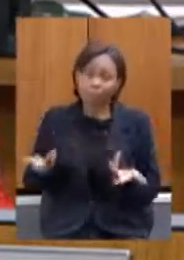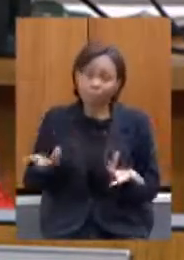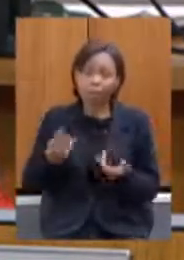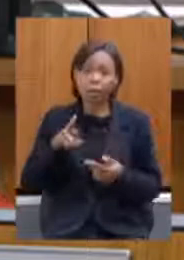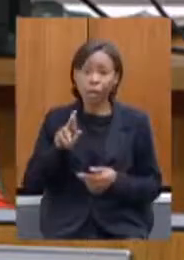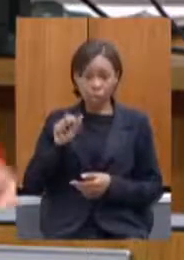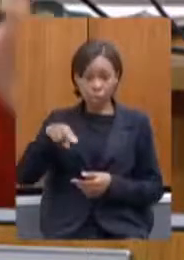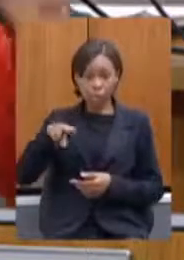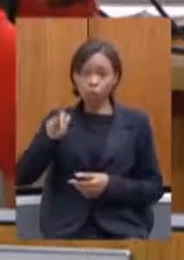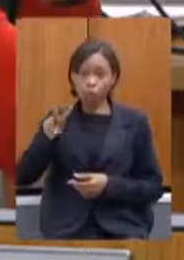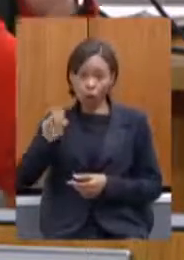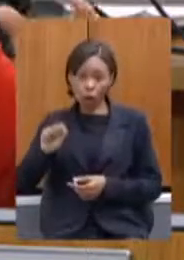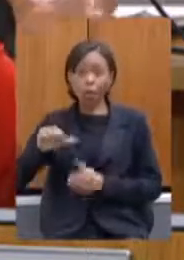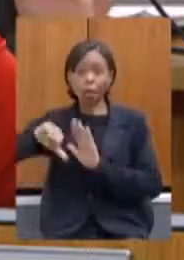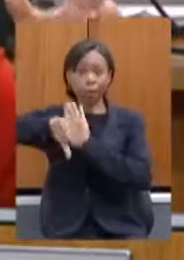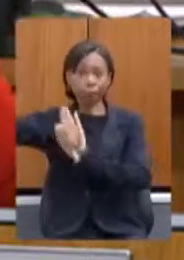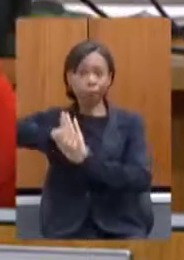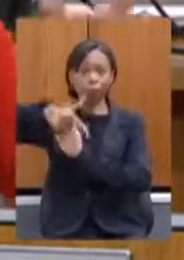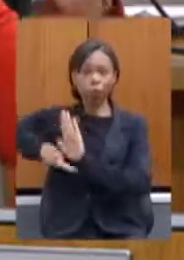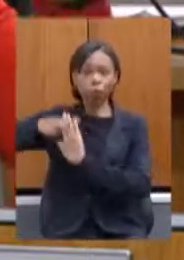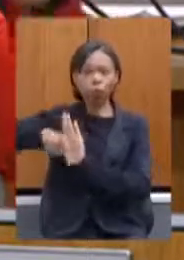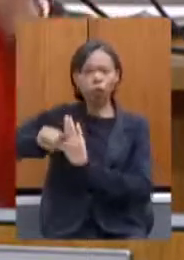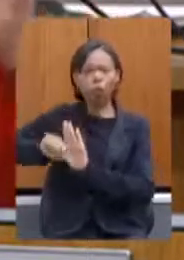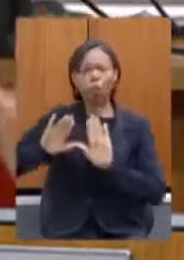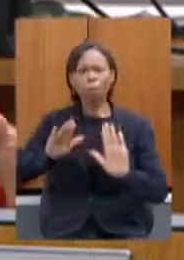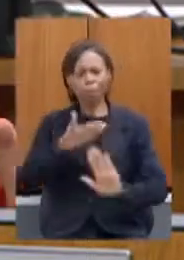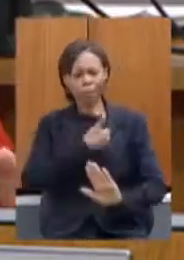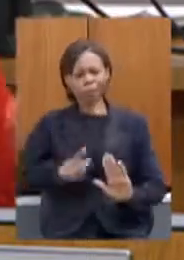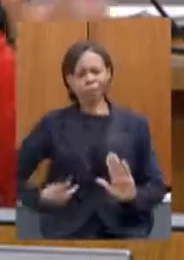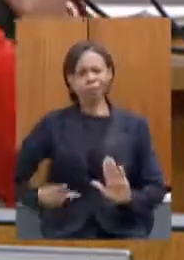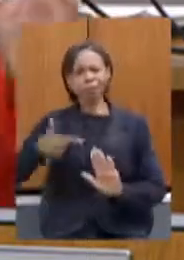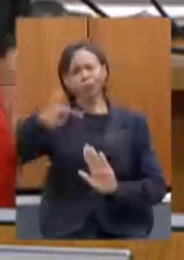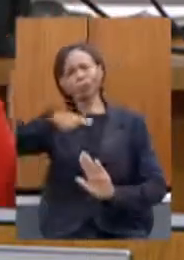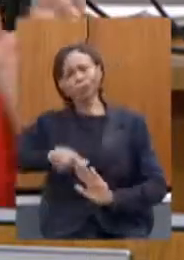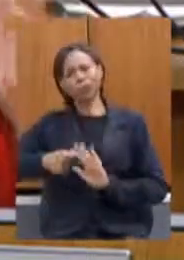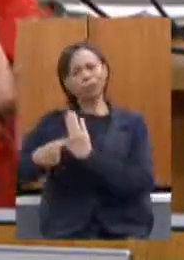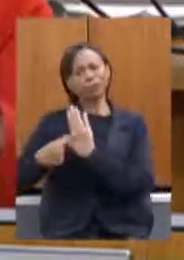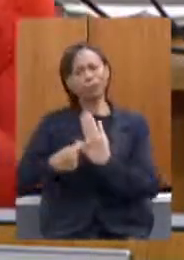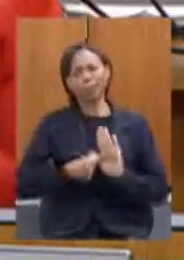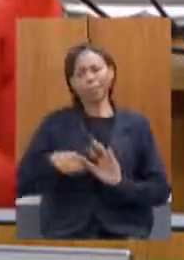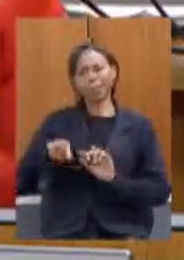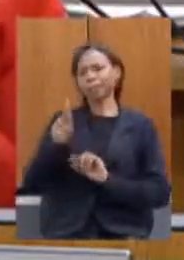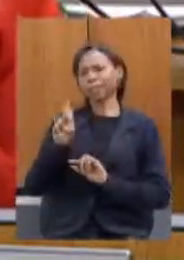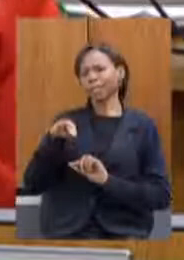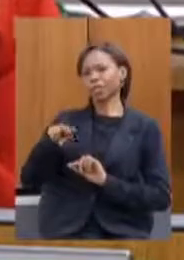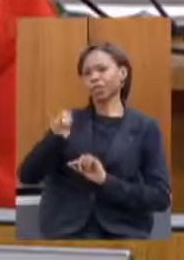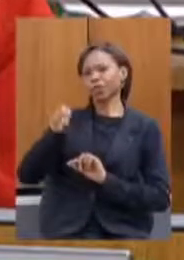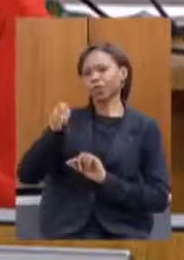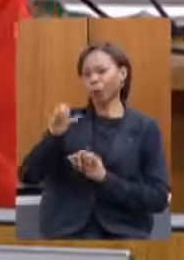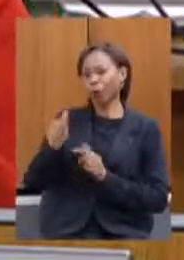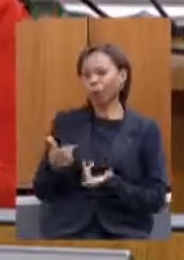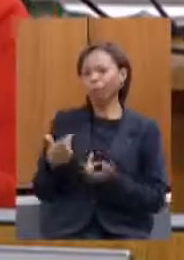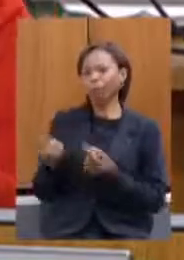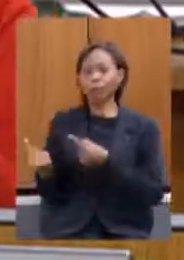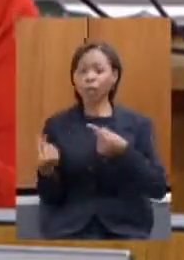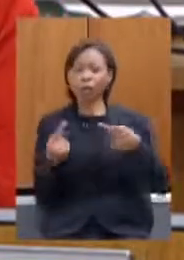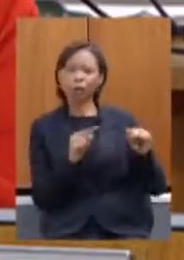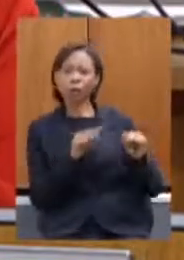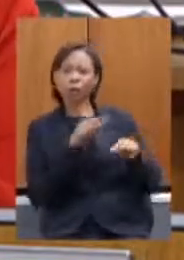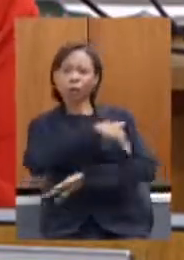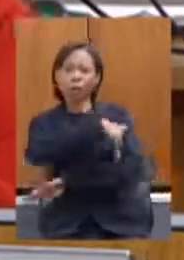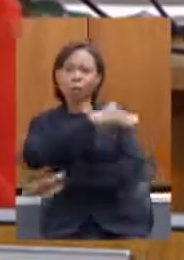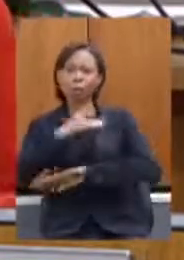renova o crime mas o governo está trazendo o debate da Renova somente para contrapor com Brumadinho para dizer em